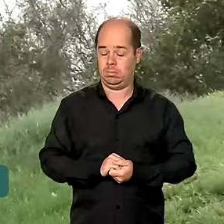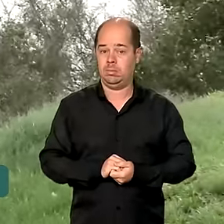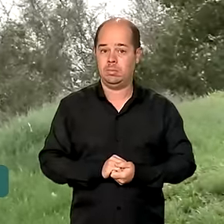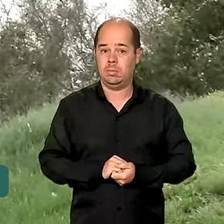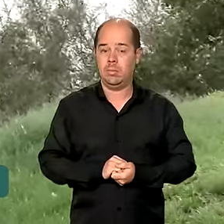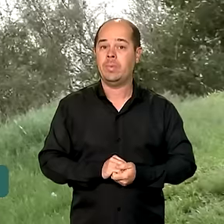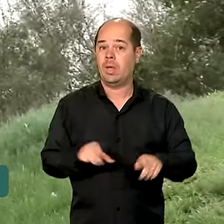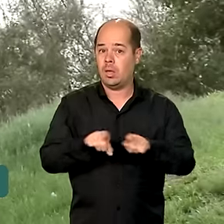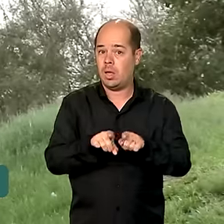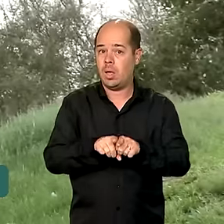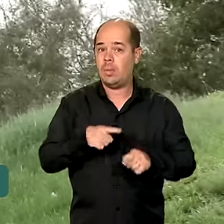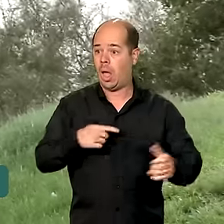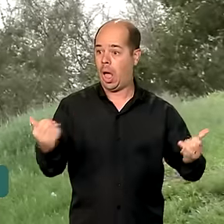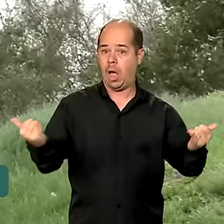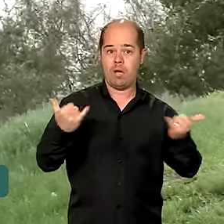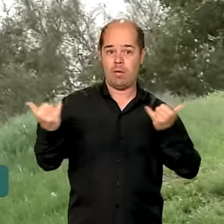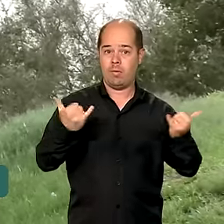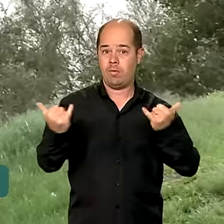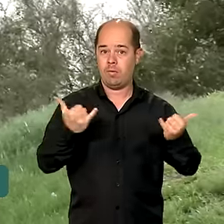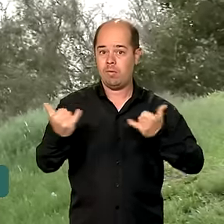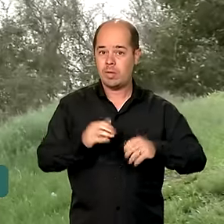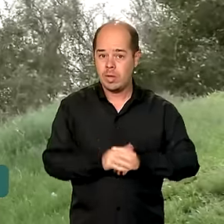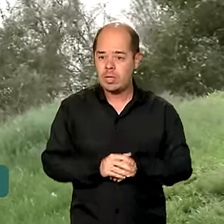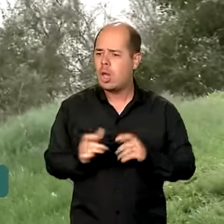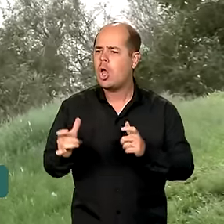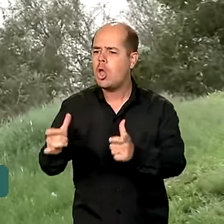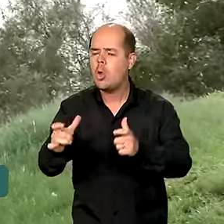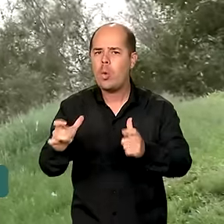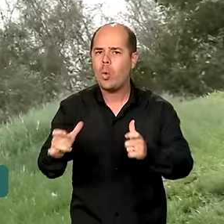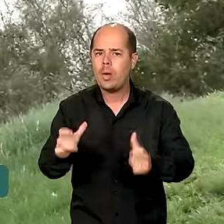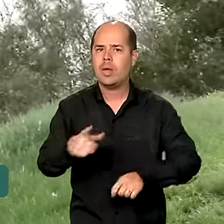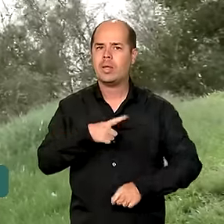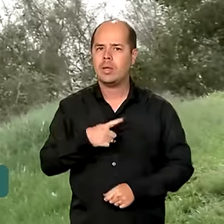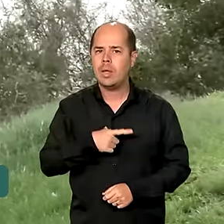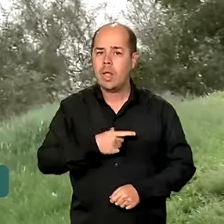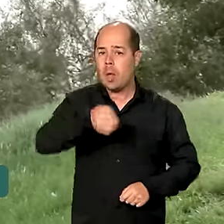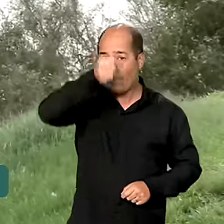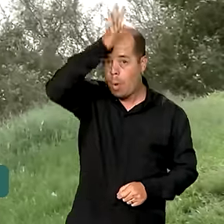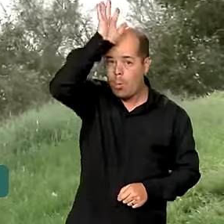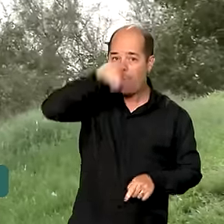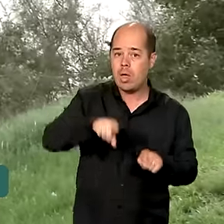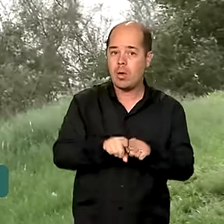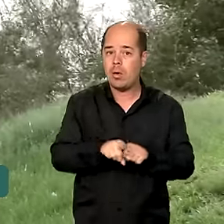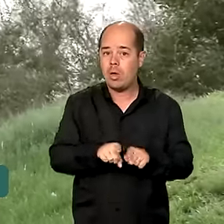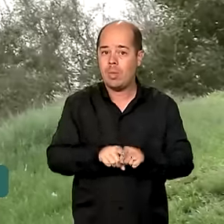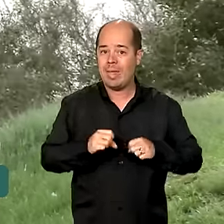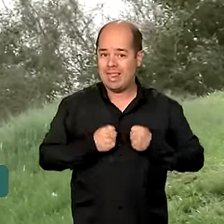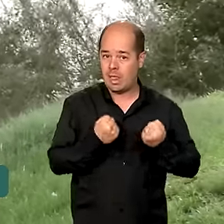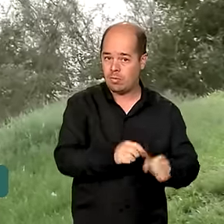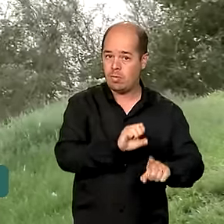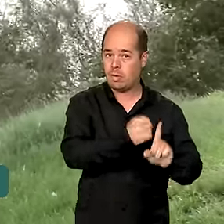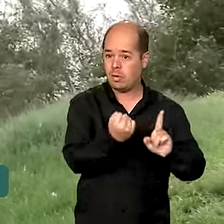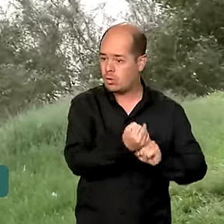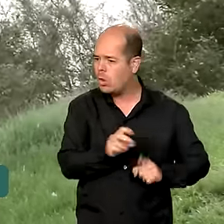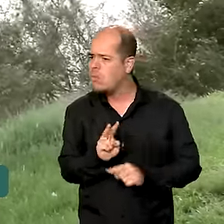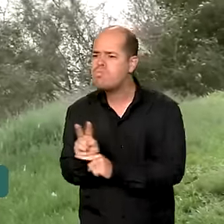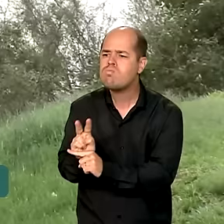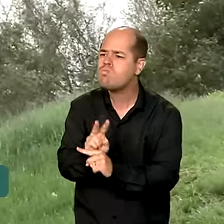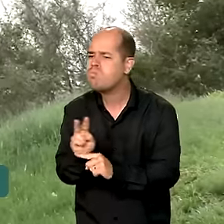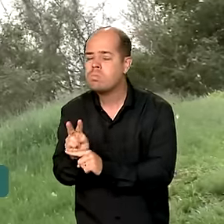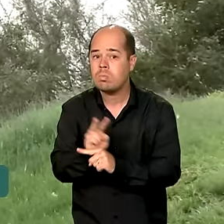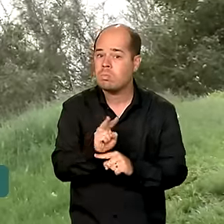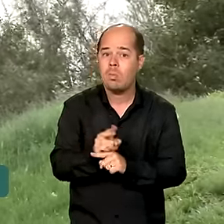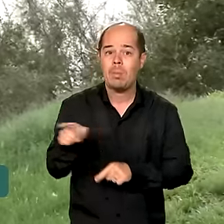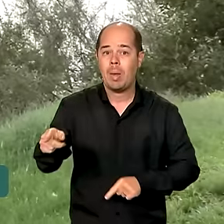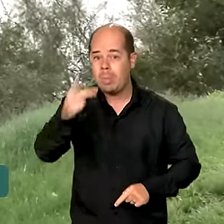informação que esses locais estão sendo verificados por equipes dos bombeiros e da Defesa Civil e ninguém ficou ferido. E ontem,